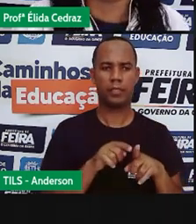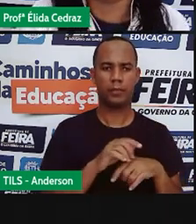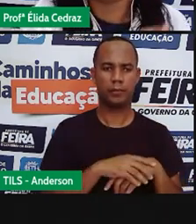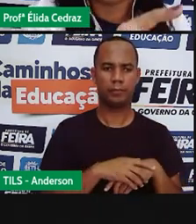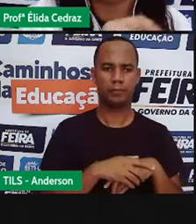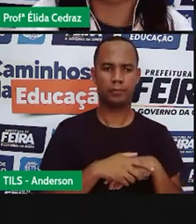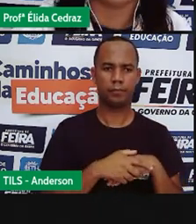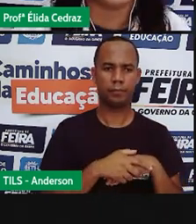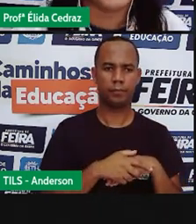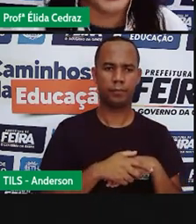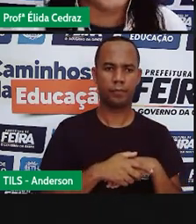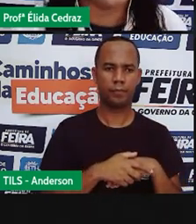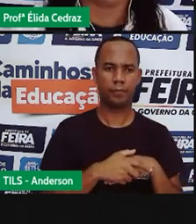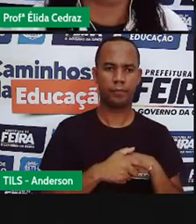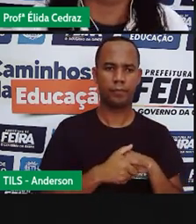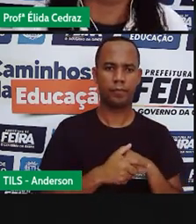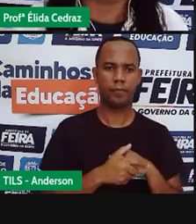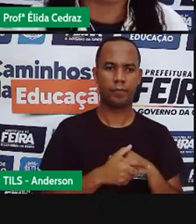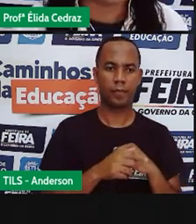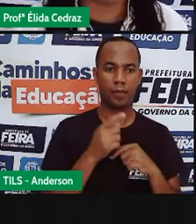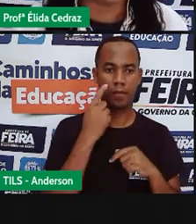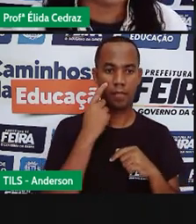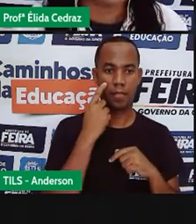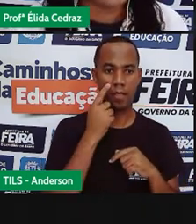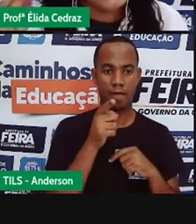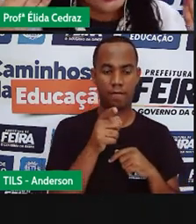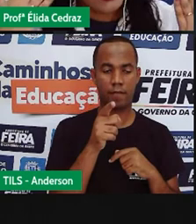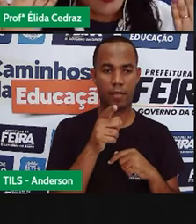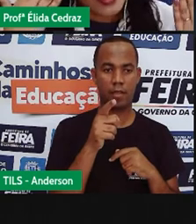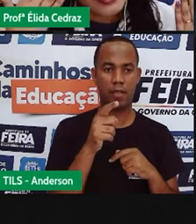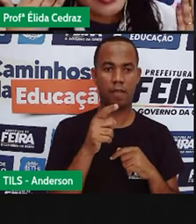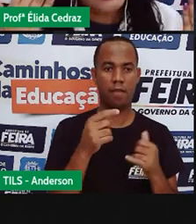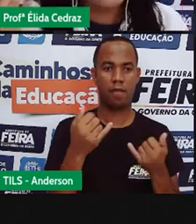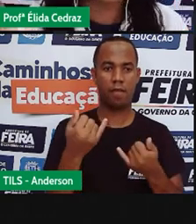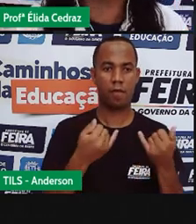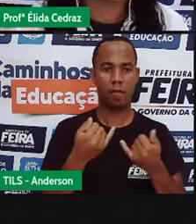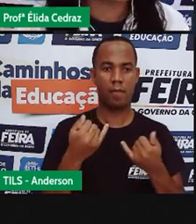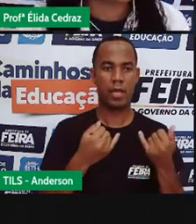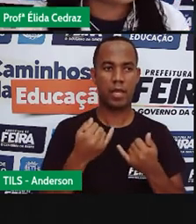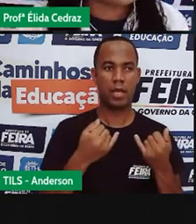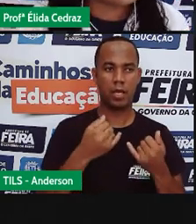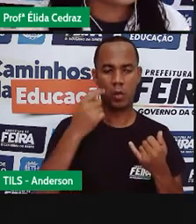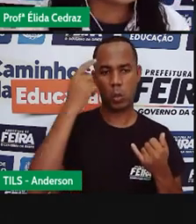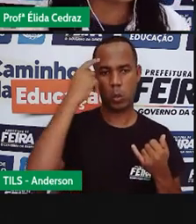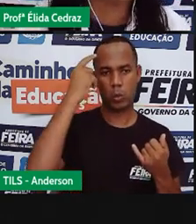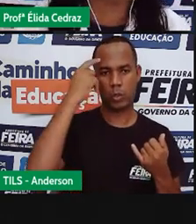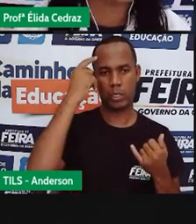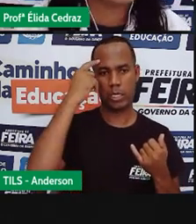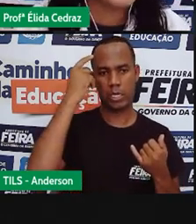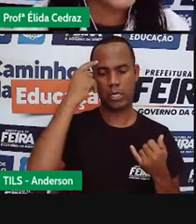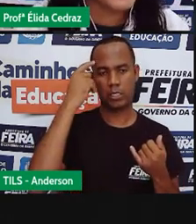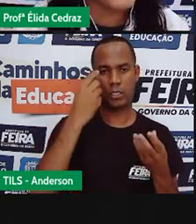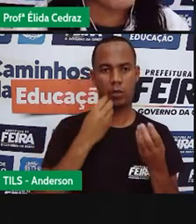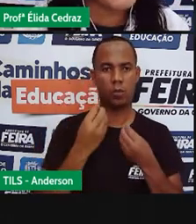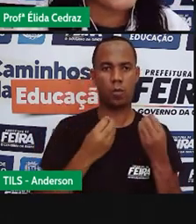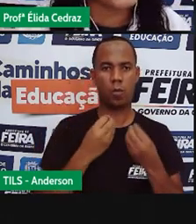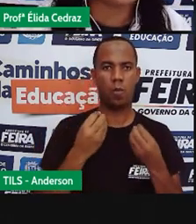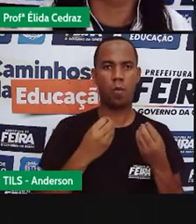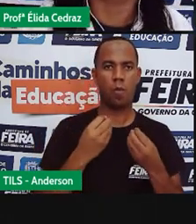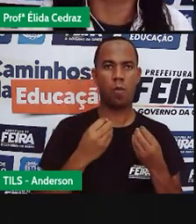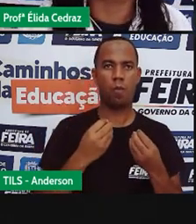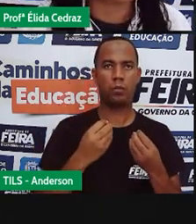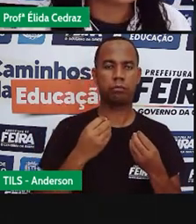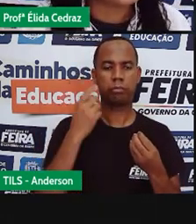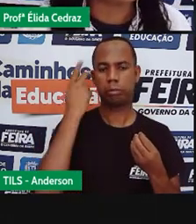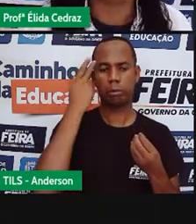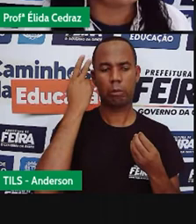internet o fake check e ele vai deixar você com a consciência tranquila de que você está repassando